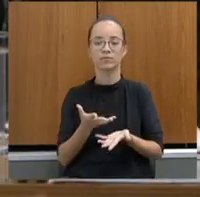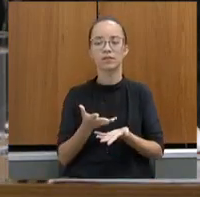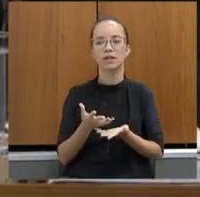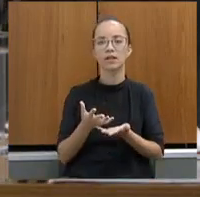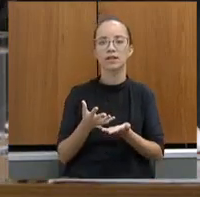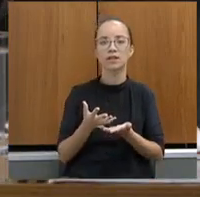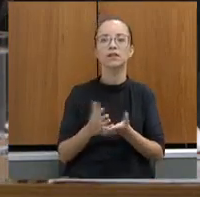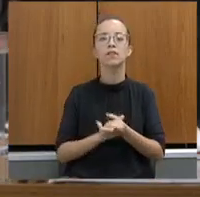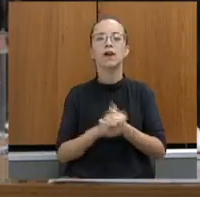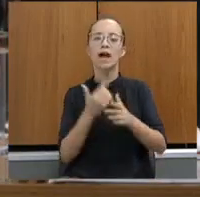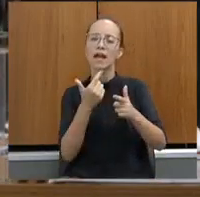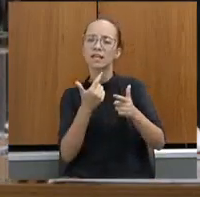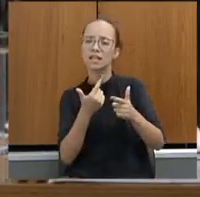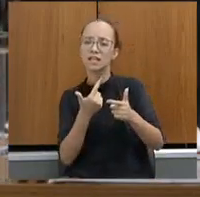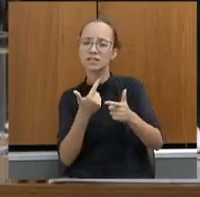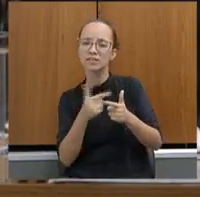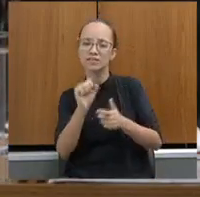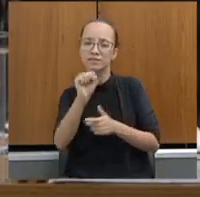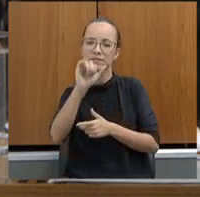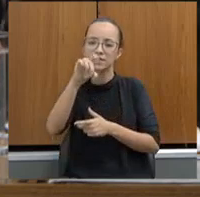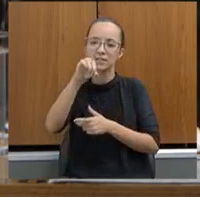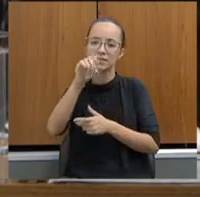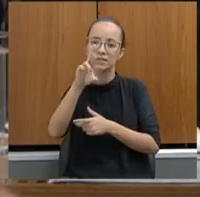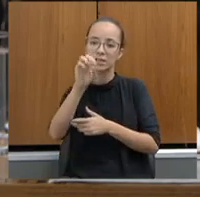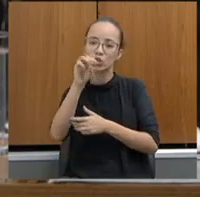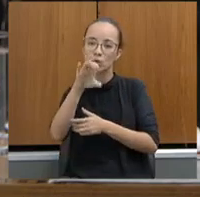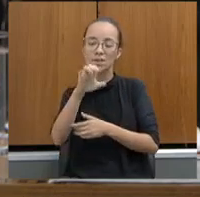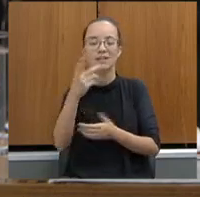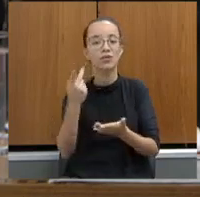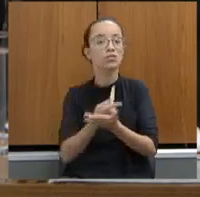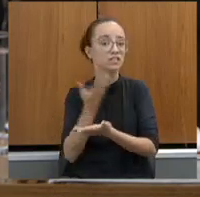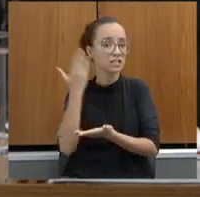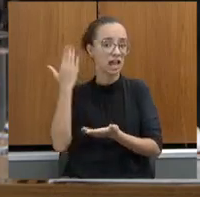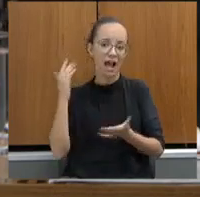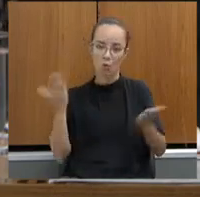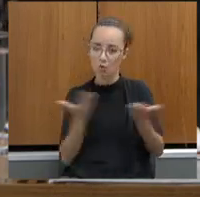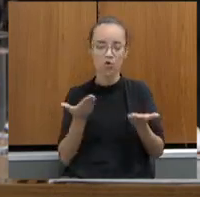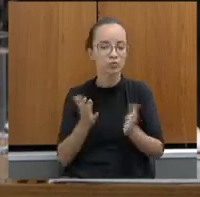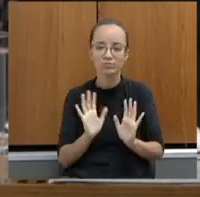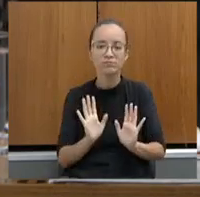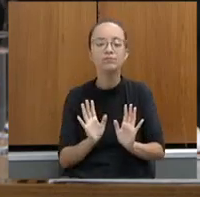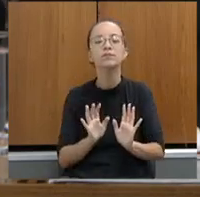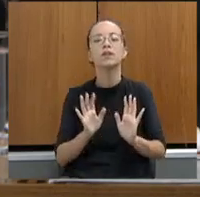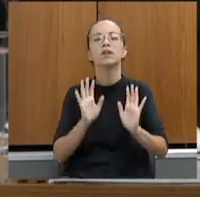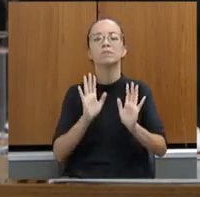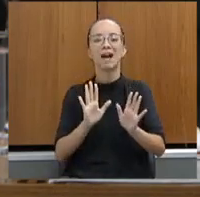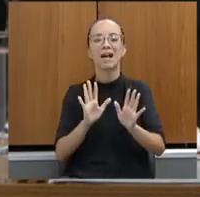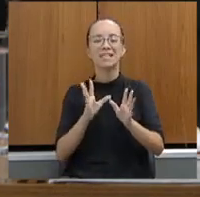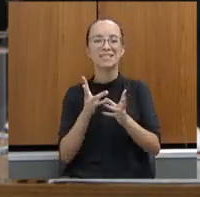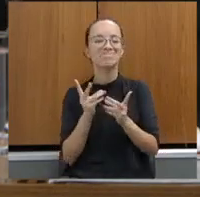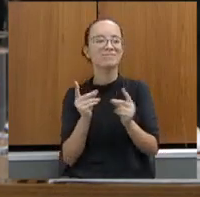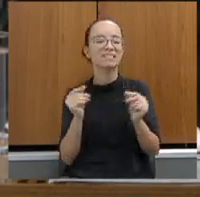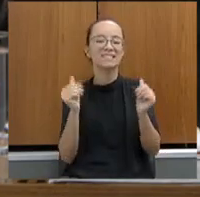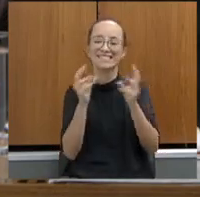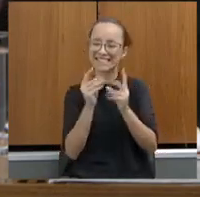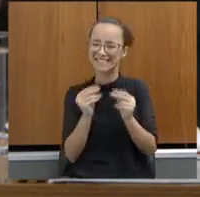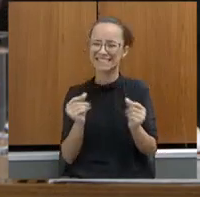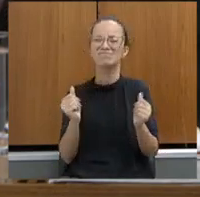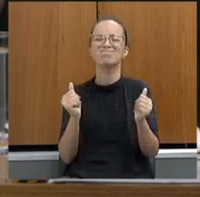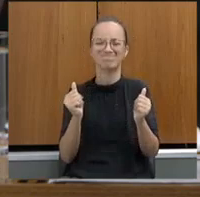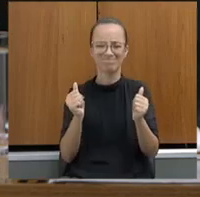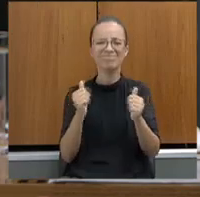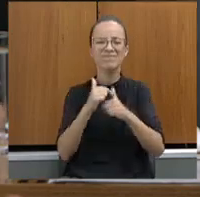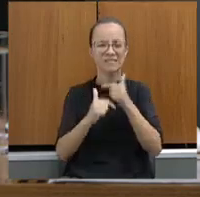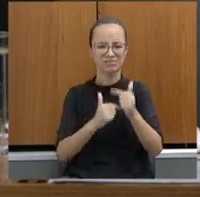existia antigamente, hoje já não existe mais. Mas, fora isso tudo, a atividade em si é muito delicada, ela é muito sensível, porque